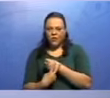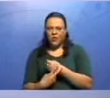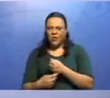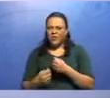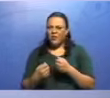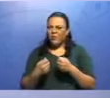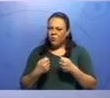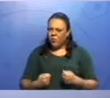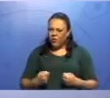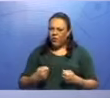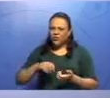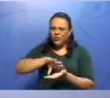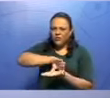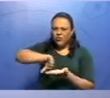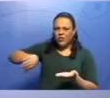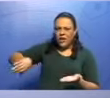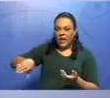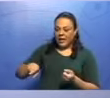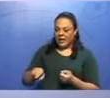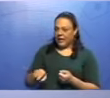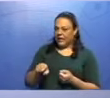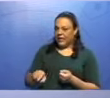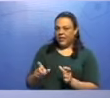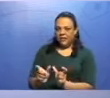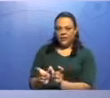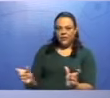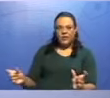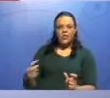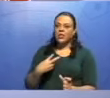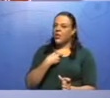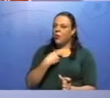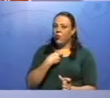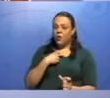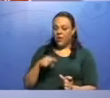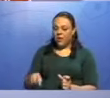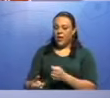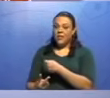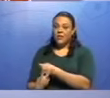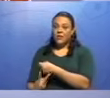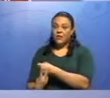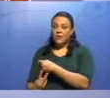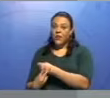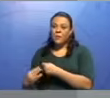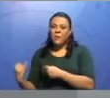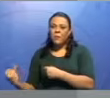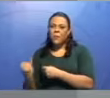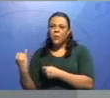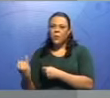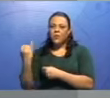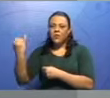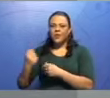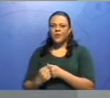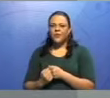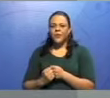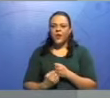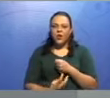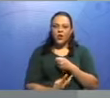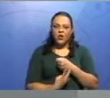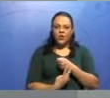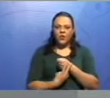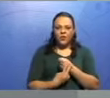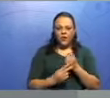O verbo, ele é fundamental nesse predicado. Portanto, o a gente pode falar? Que o encontrou é o verbo encontrar,